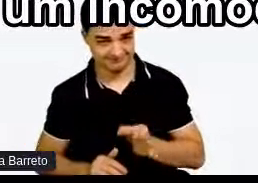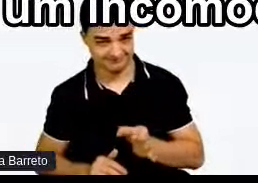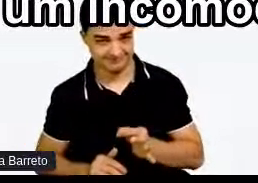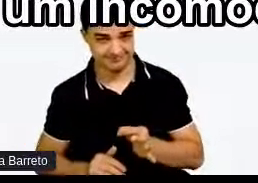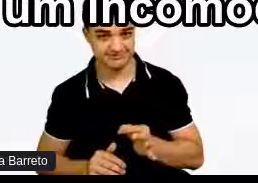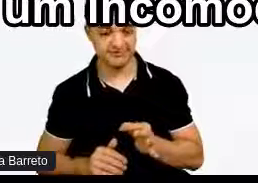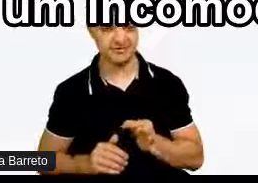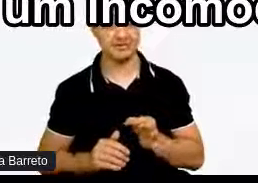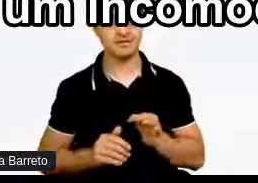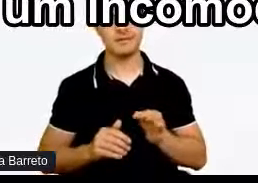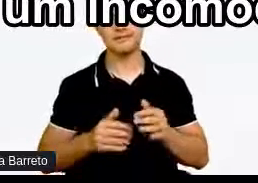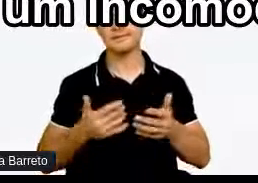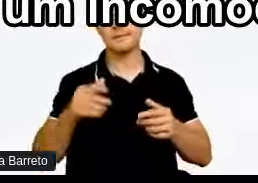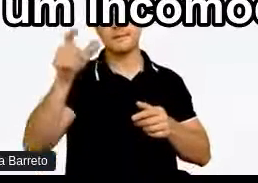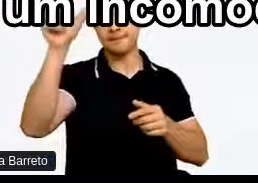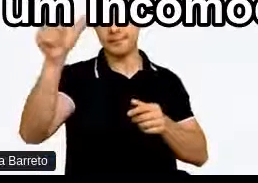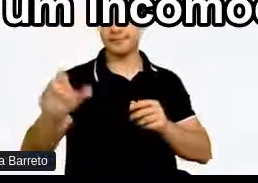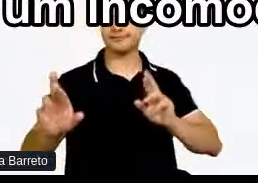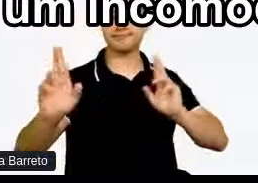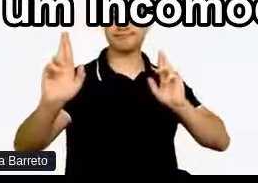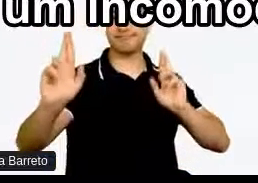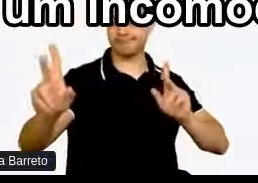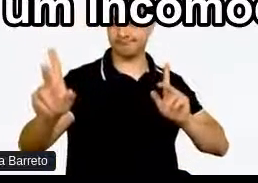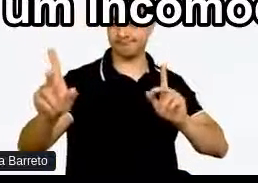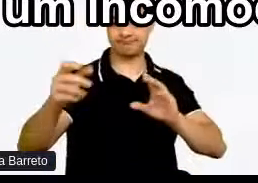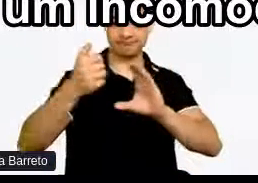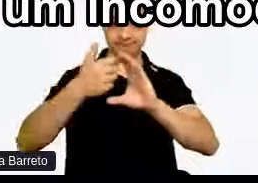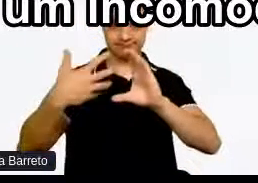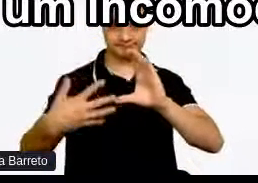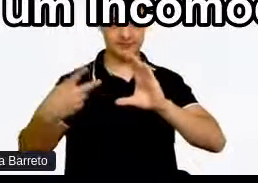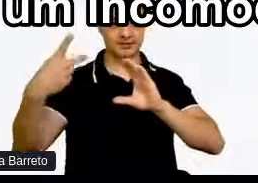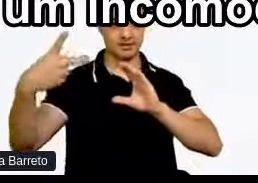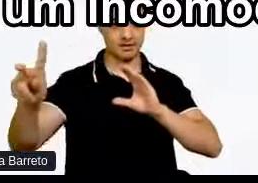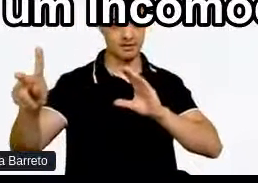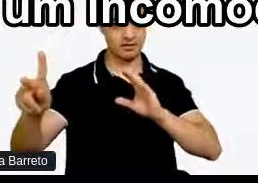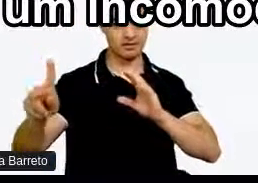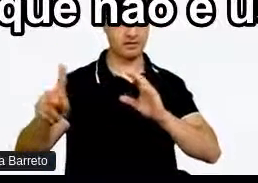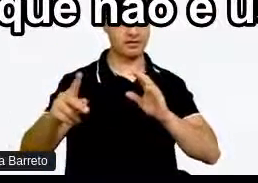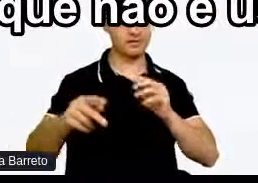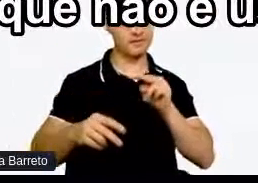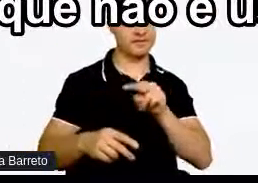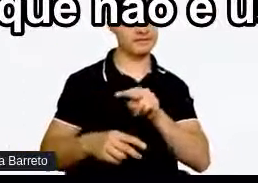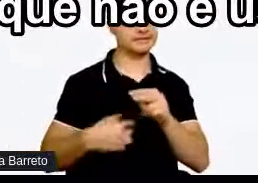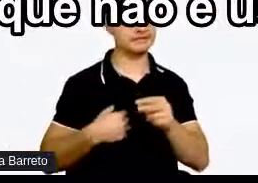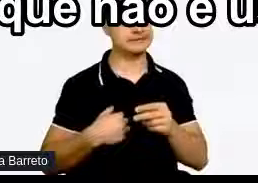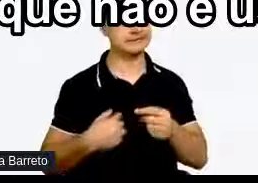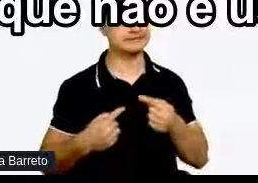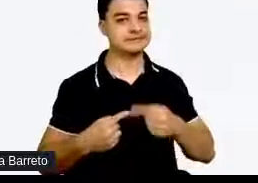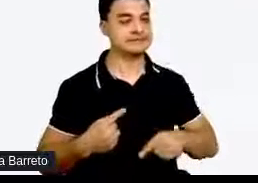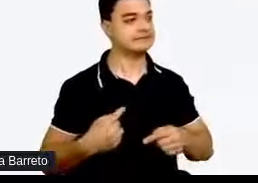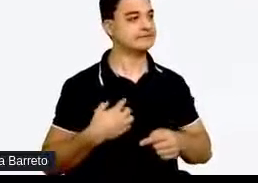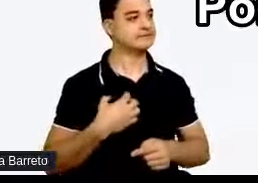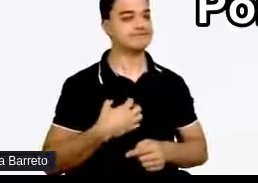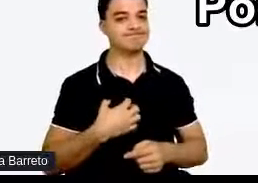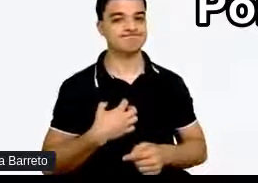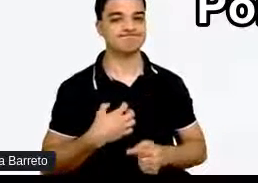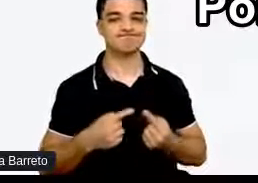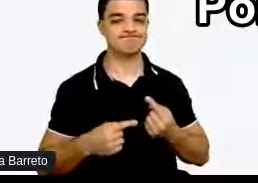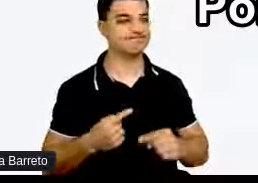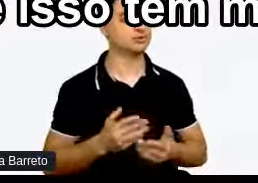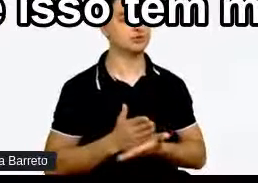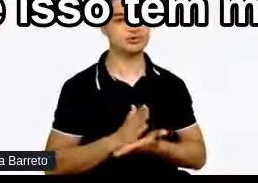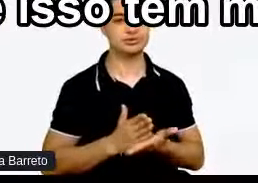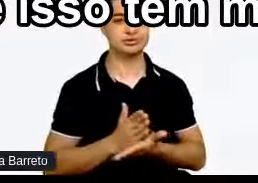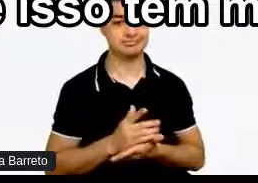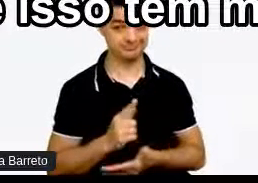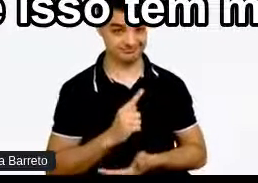seja Eu tenho um incômodo com aquilo que não é comum Que não é usual para mim? Por que?